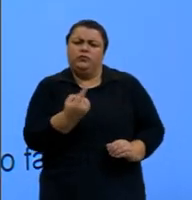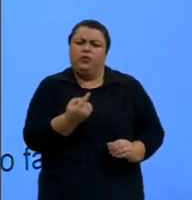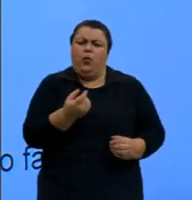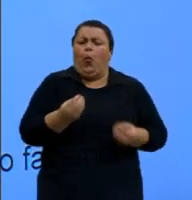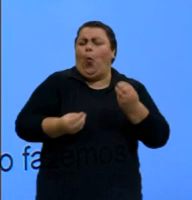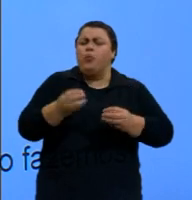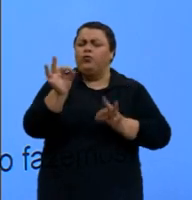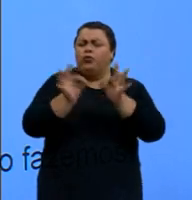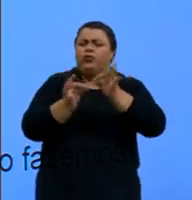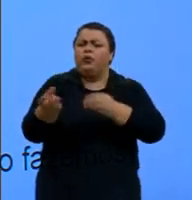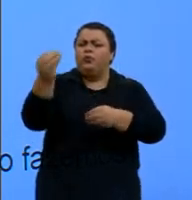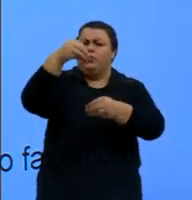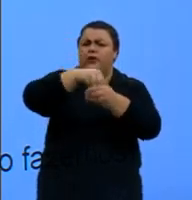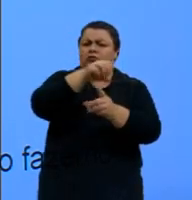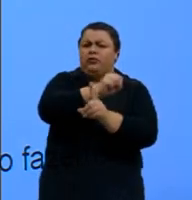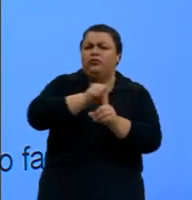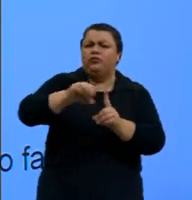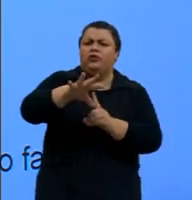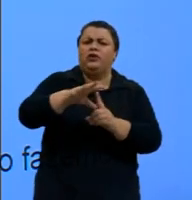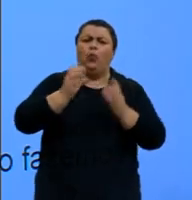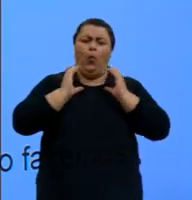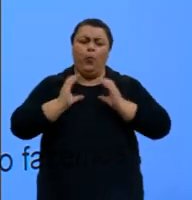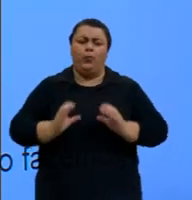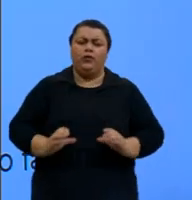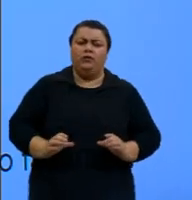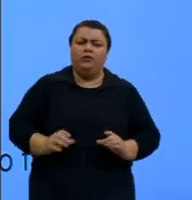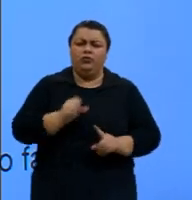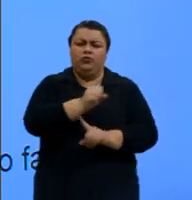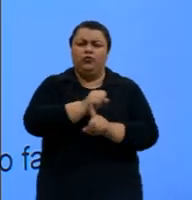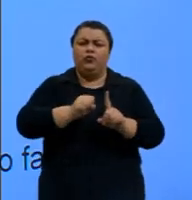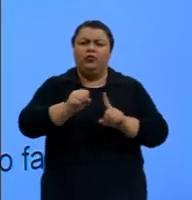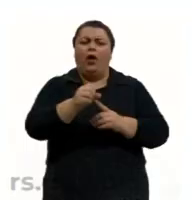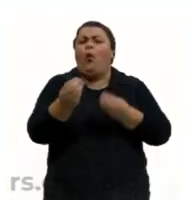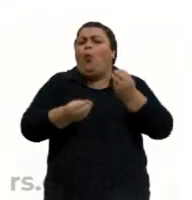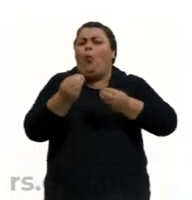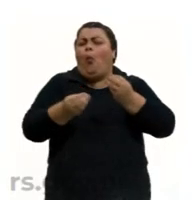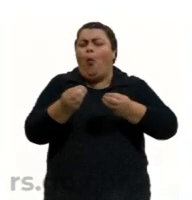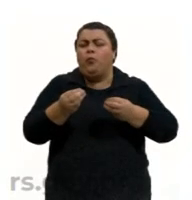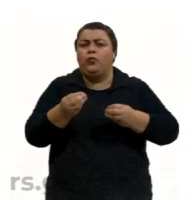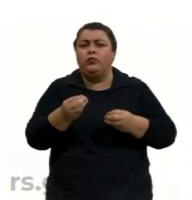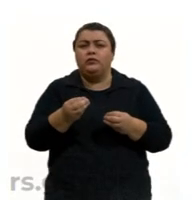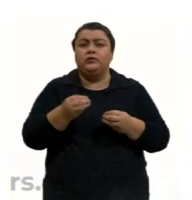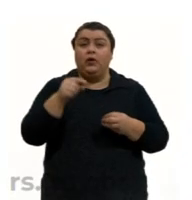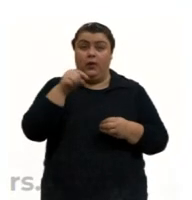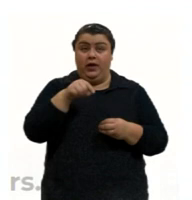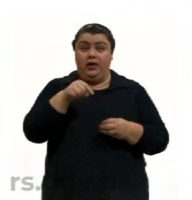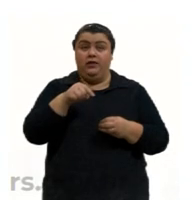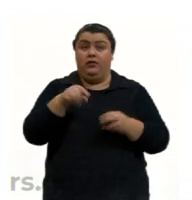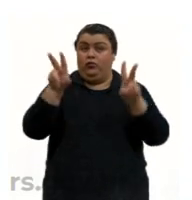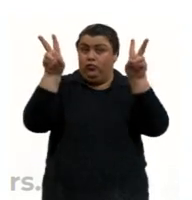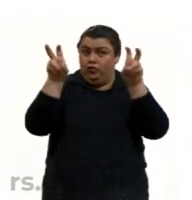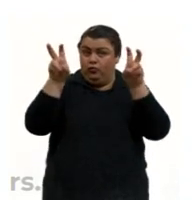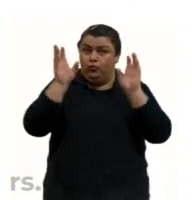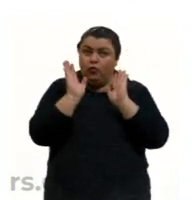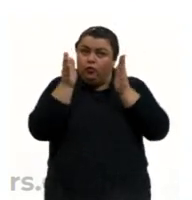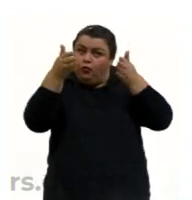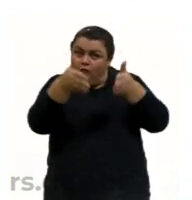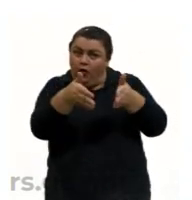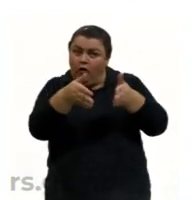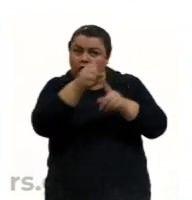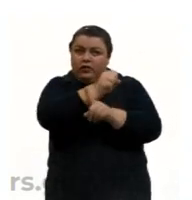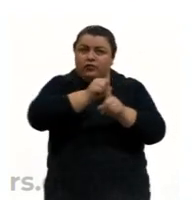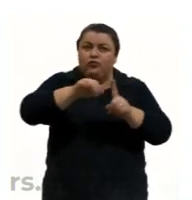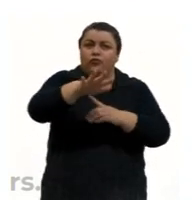organizamos dentro da sociedade, os nossos comportamentos sociais como eles são. Então, esse é o nosso tema, o nosso foco, a